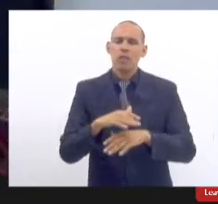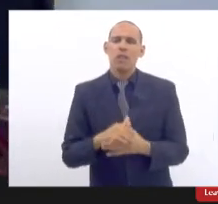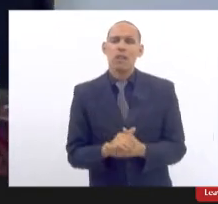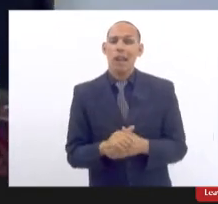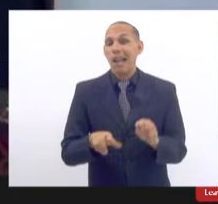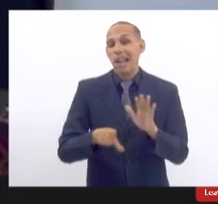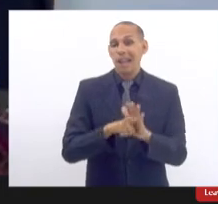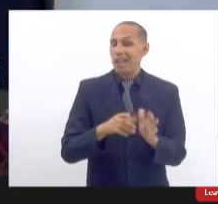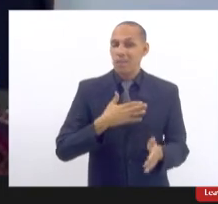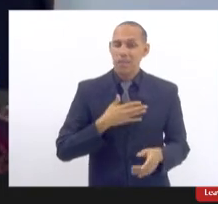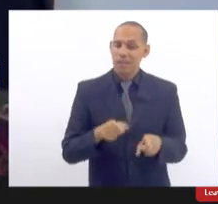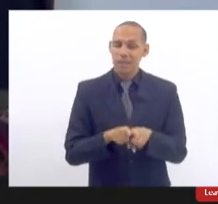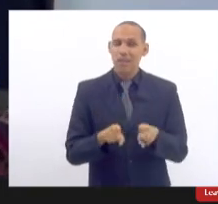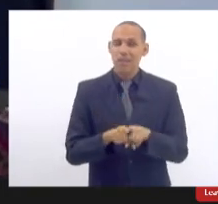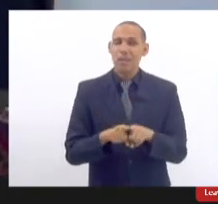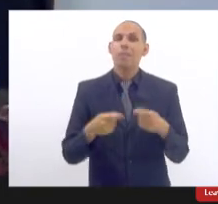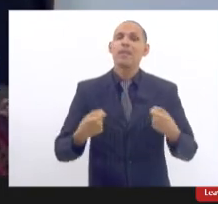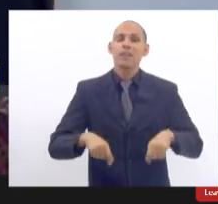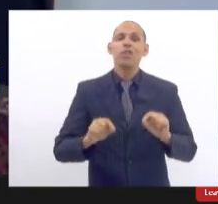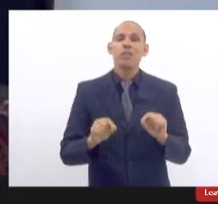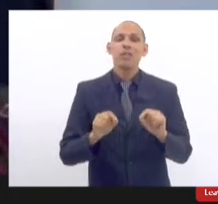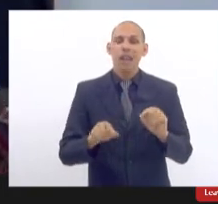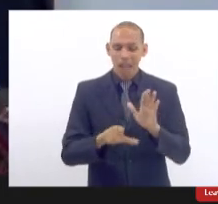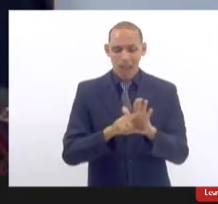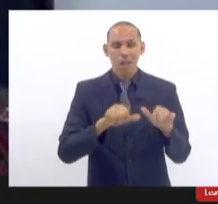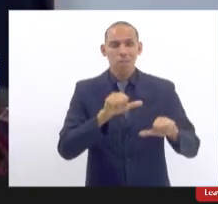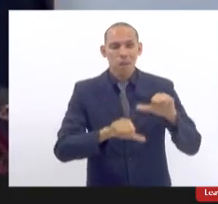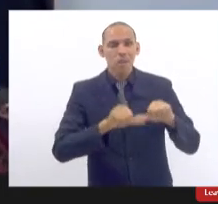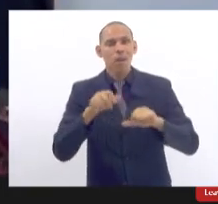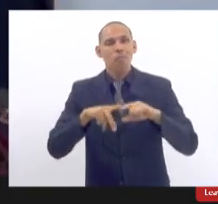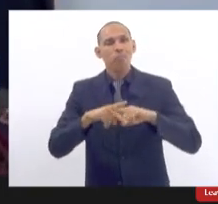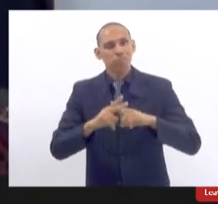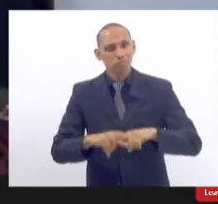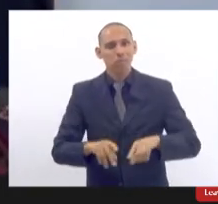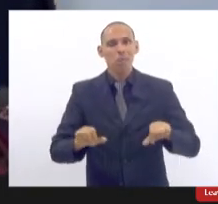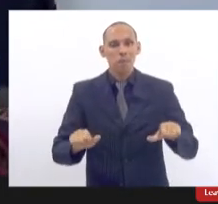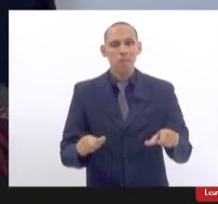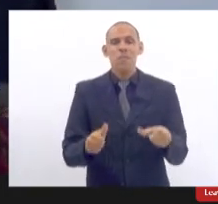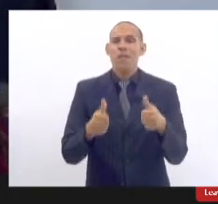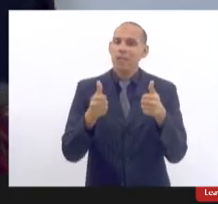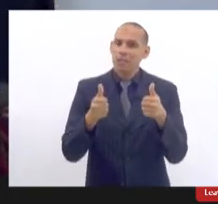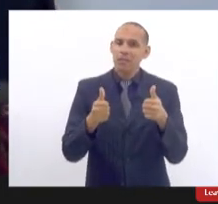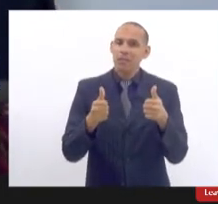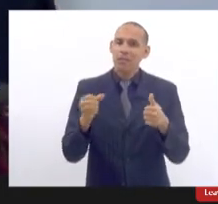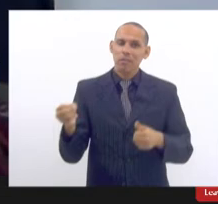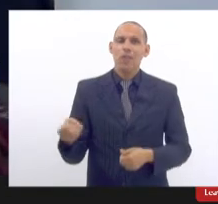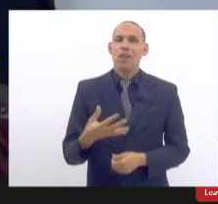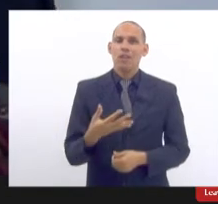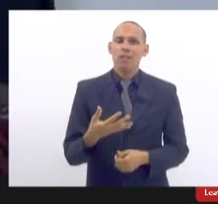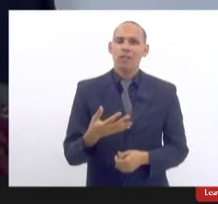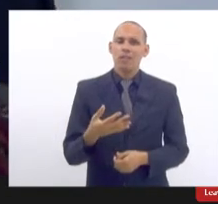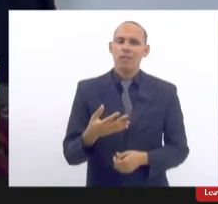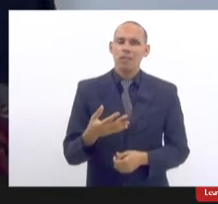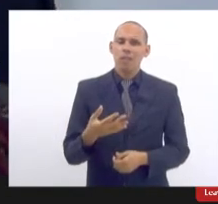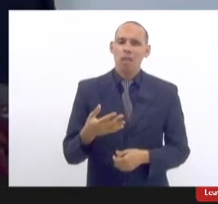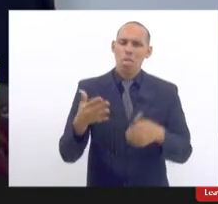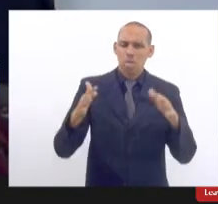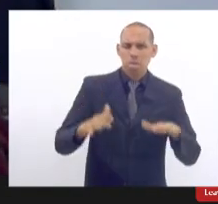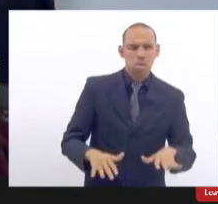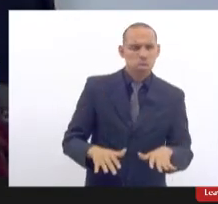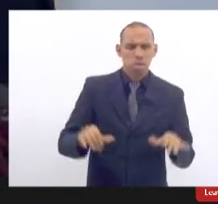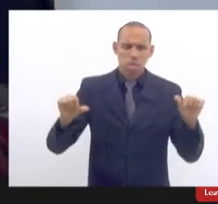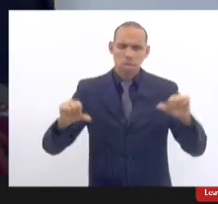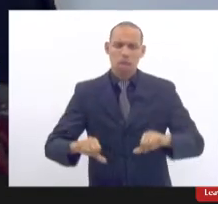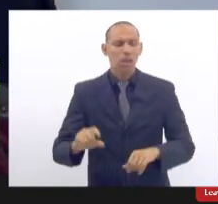minhas com o passar do tempo eu tive que fazer leis modificando aprimorando atualizando isso não é demérito isso é